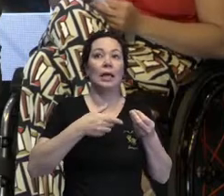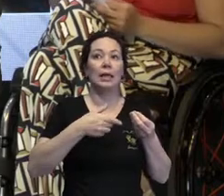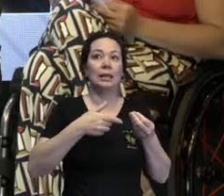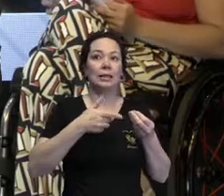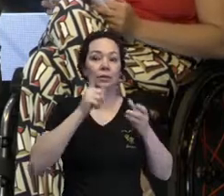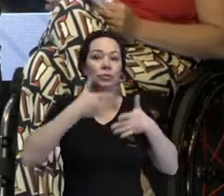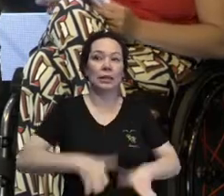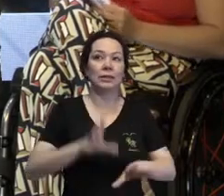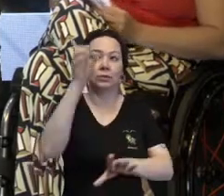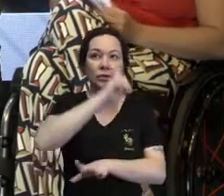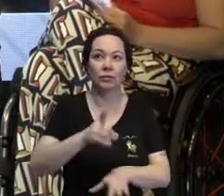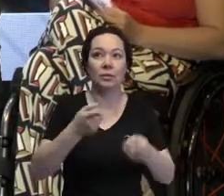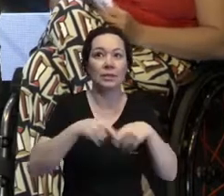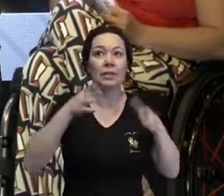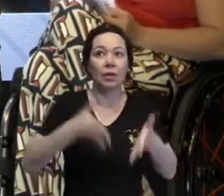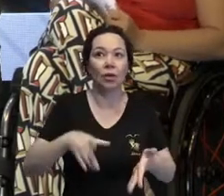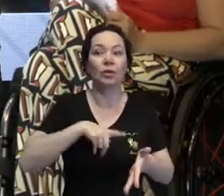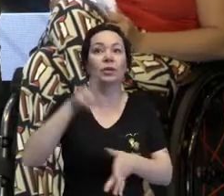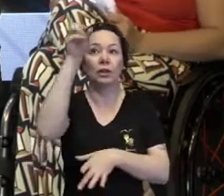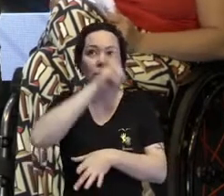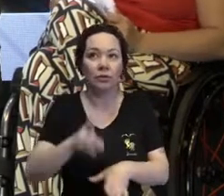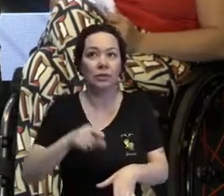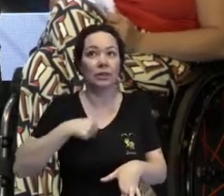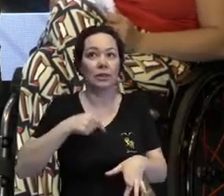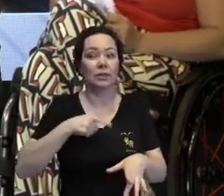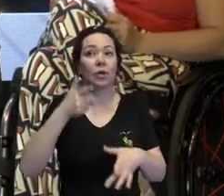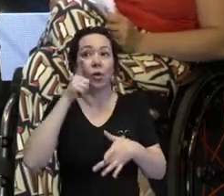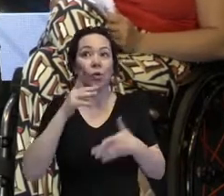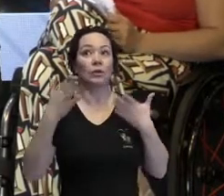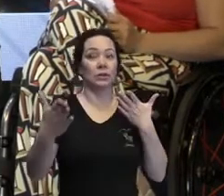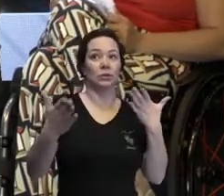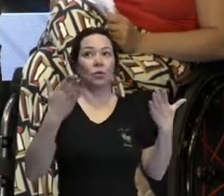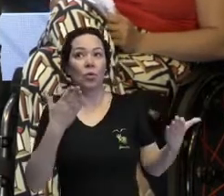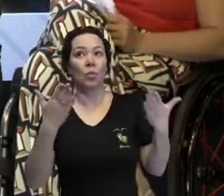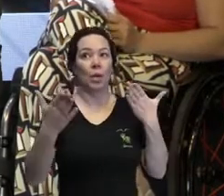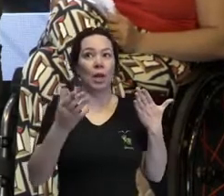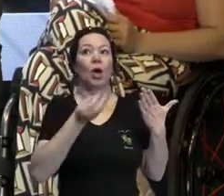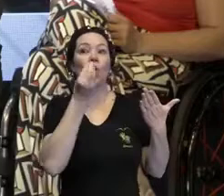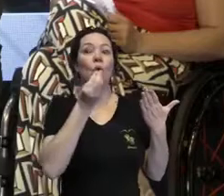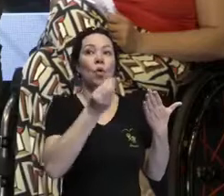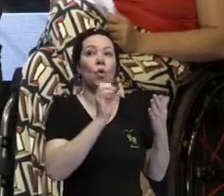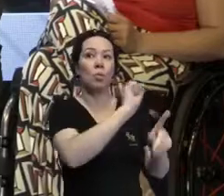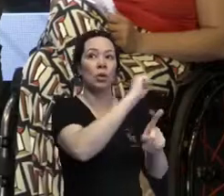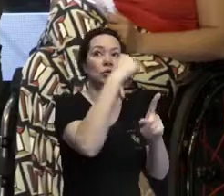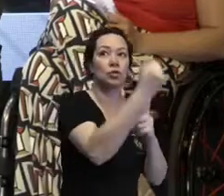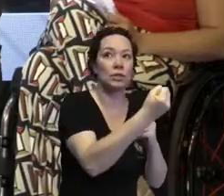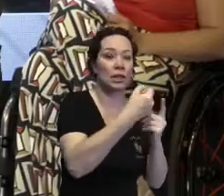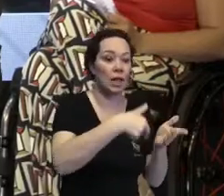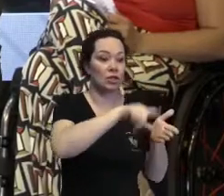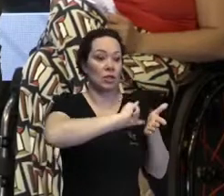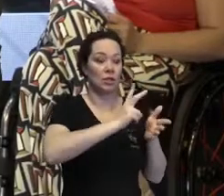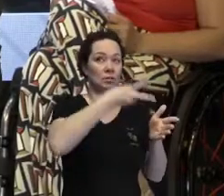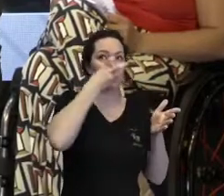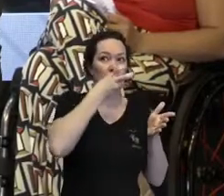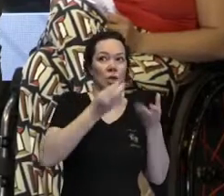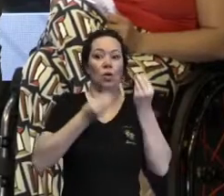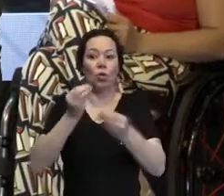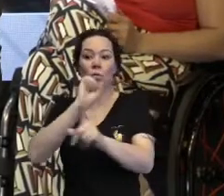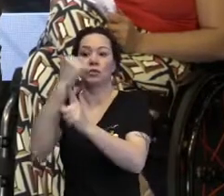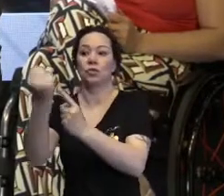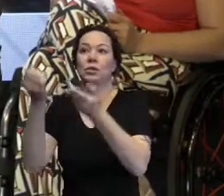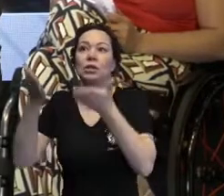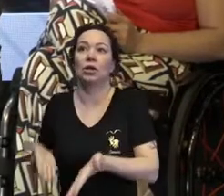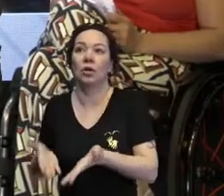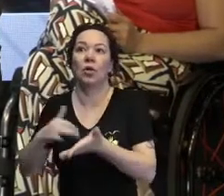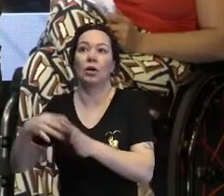eu tenho claramente a diferença entre como a sociedade me via e como a sociedade me vê agora. Mas ao